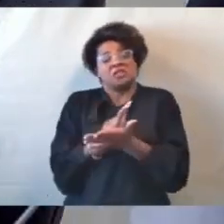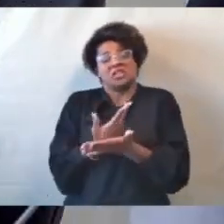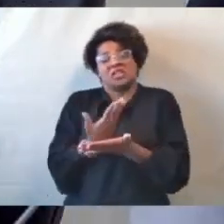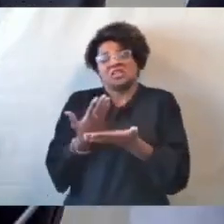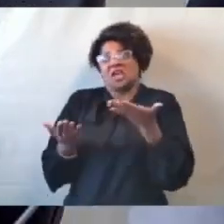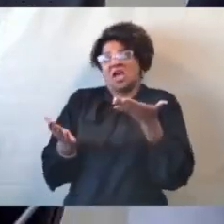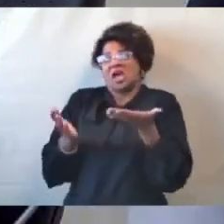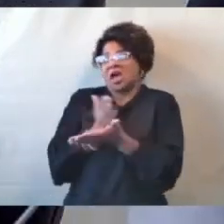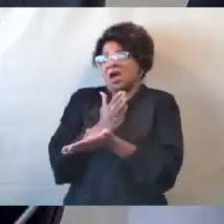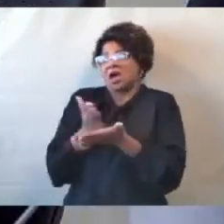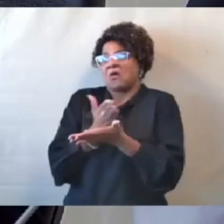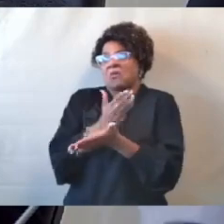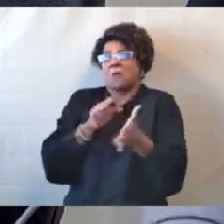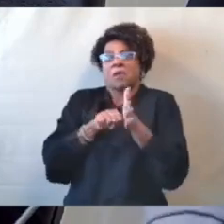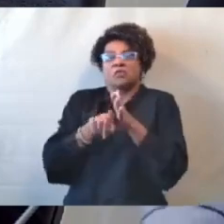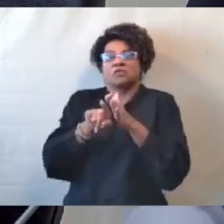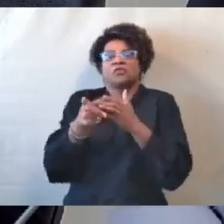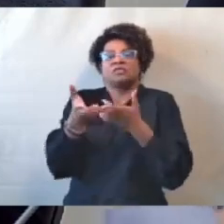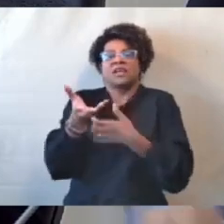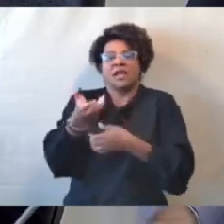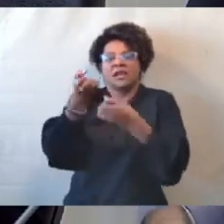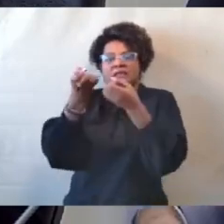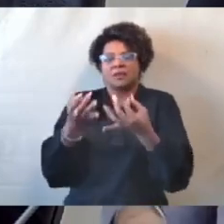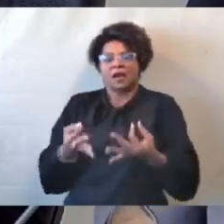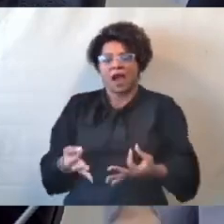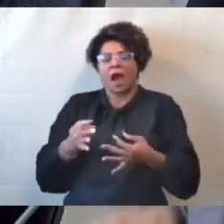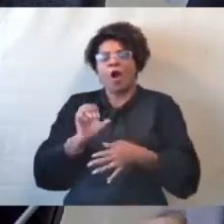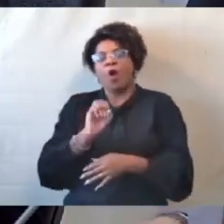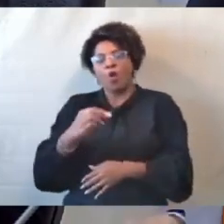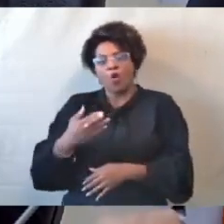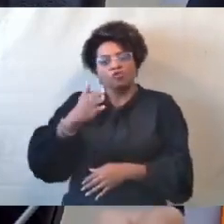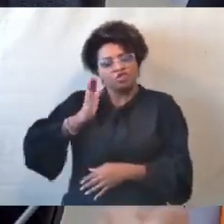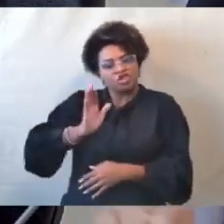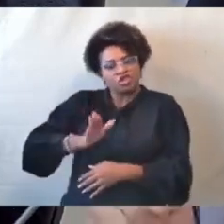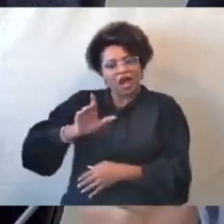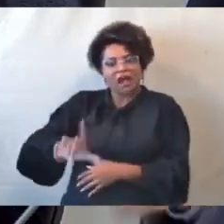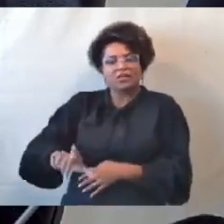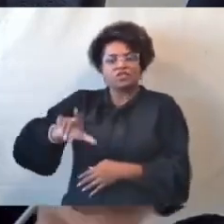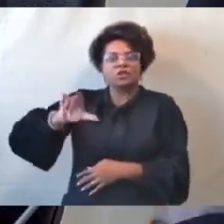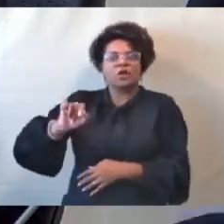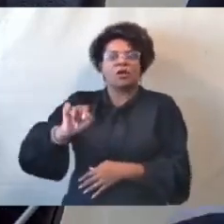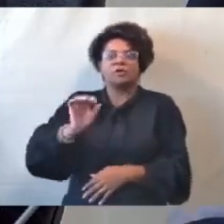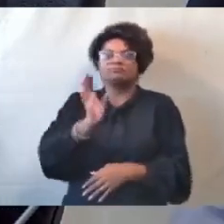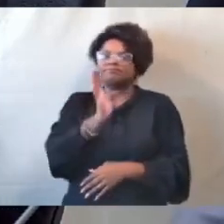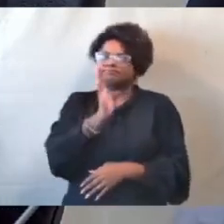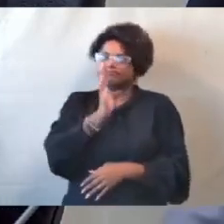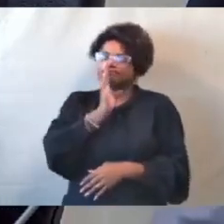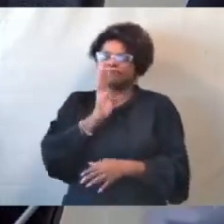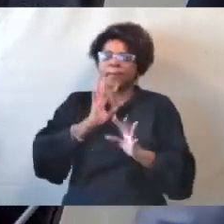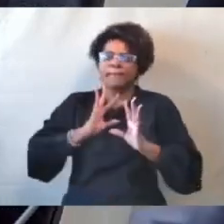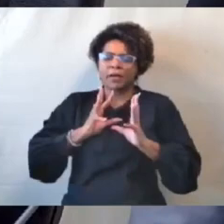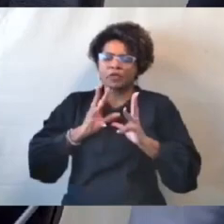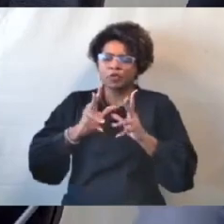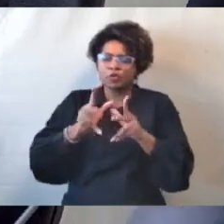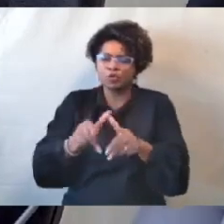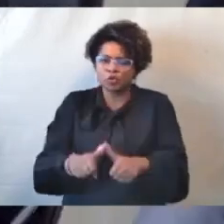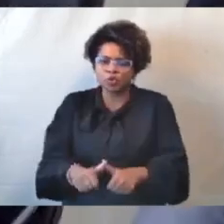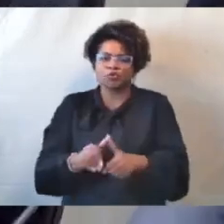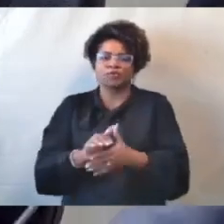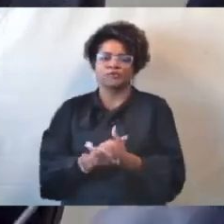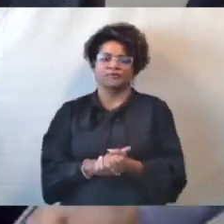ou se ele prefere já constar o silêncio para todo o depoimento, e aí nós vamos apenas